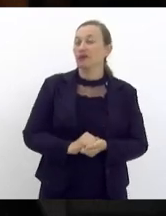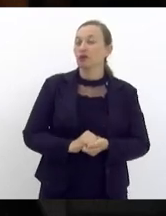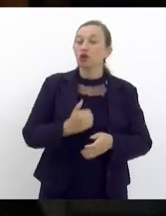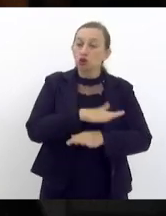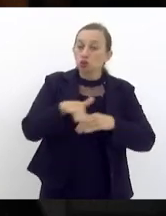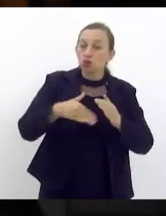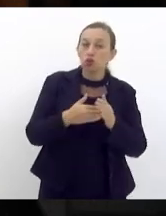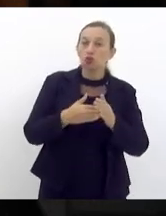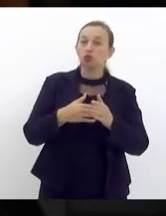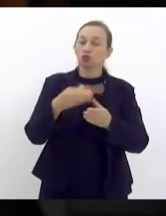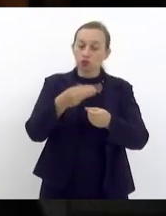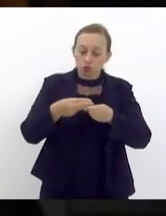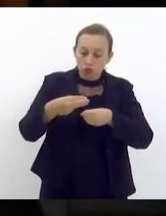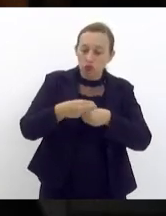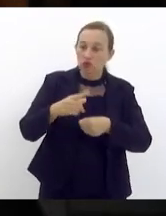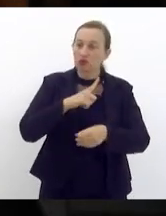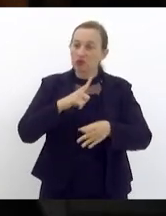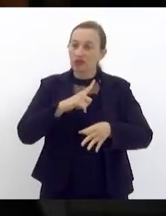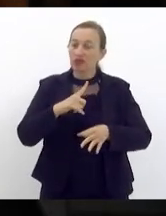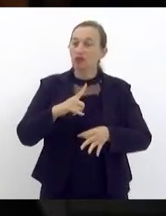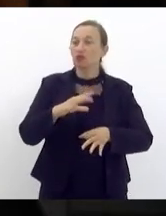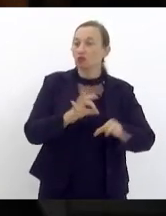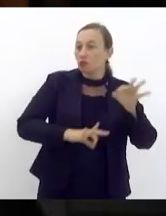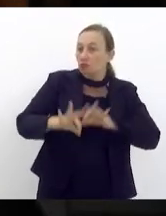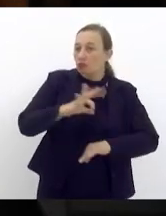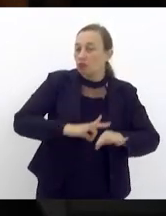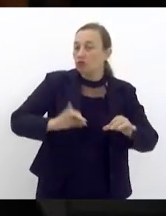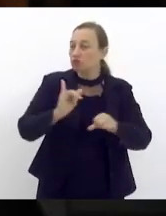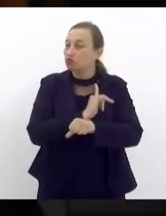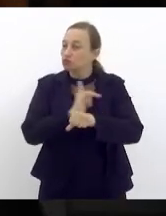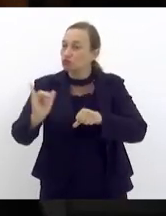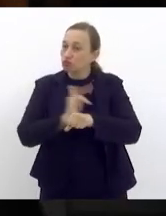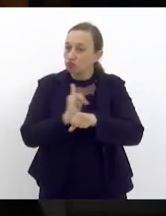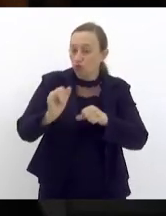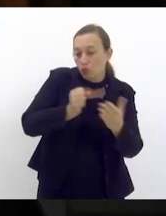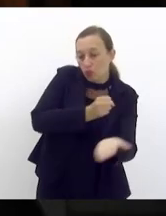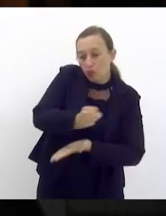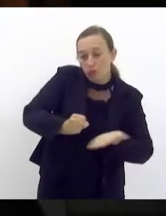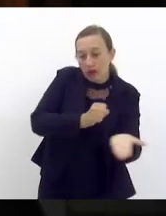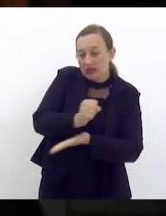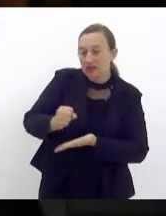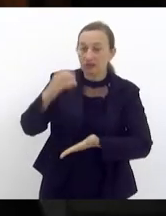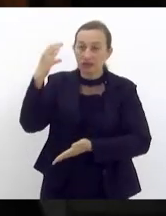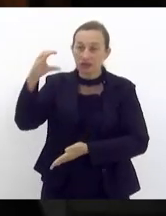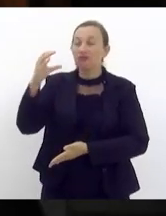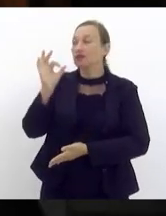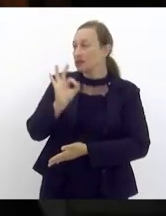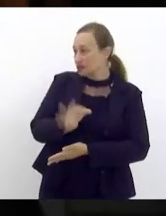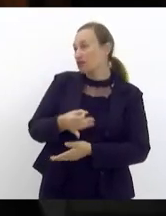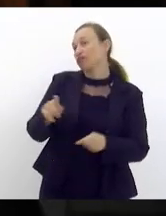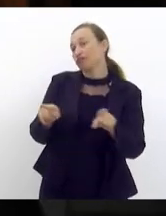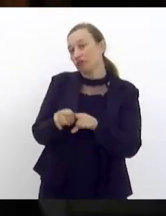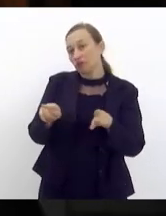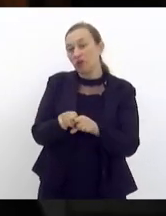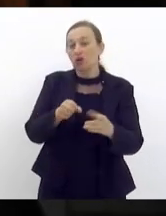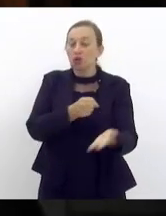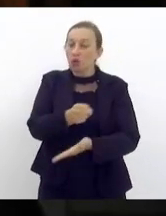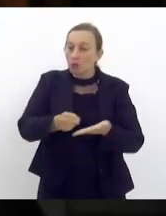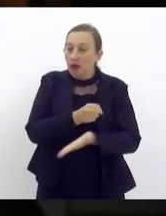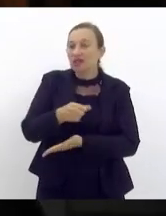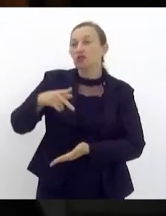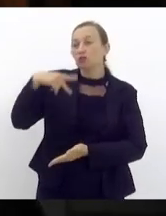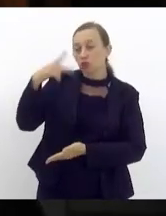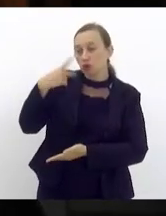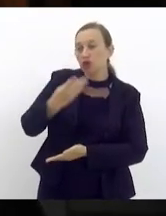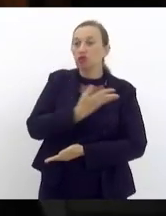municípios tenham seu plano estratégico com base científica e claro também com base política porque o